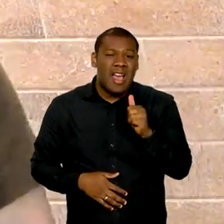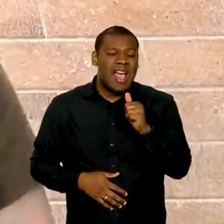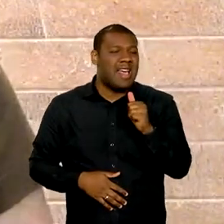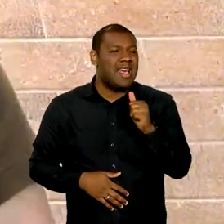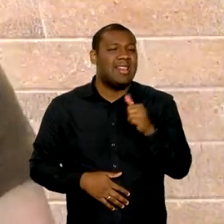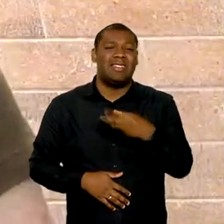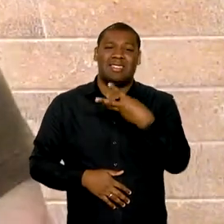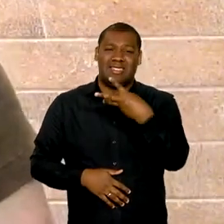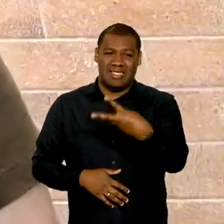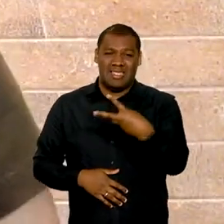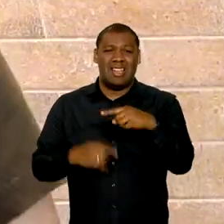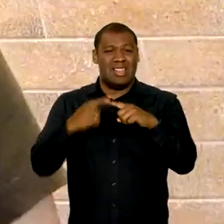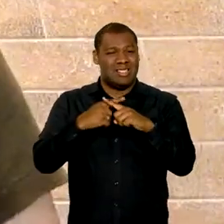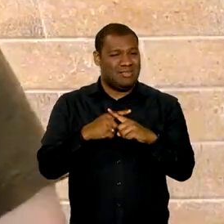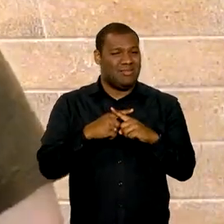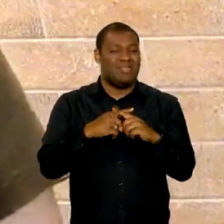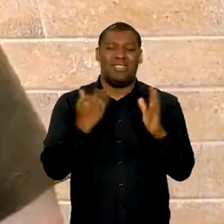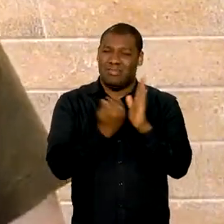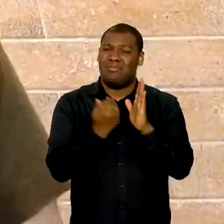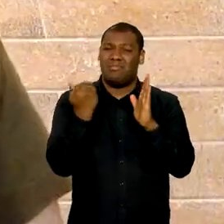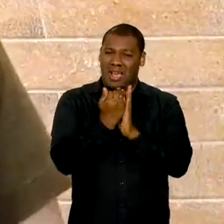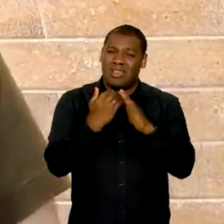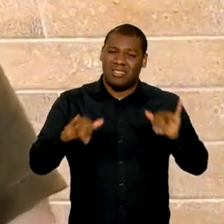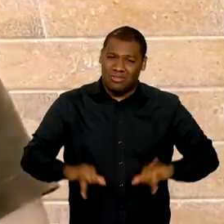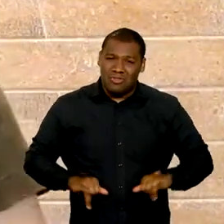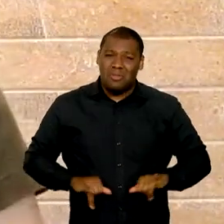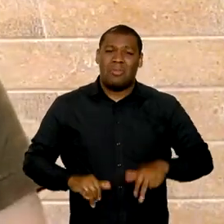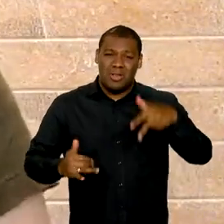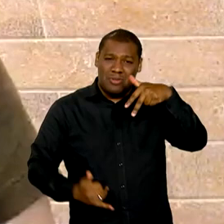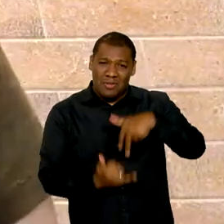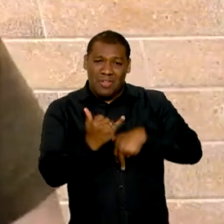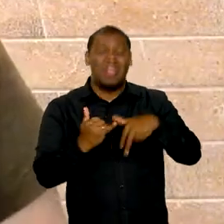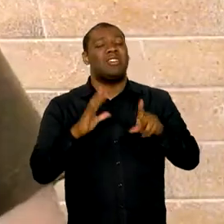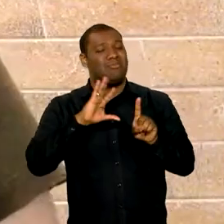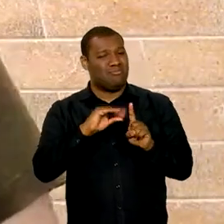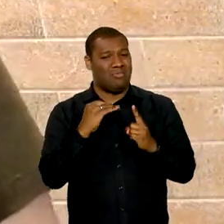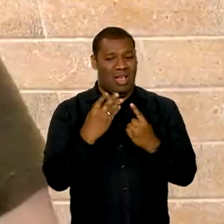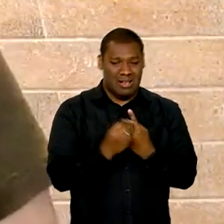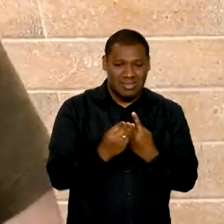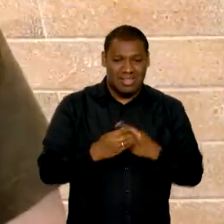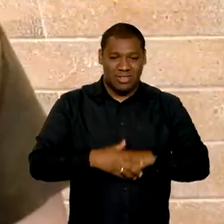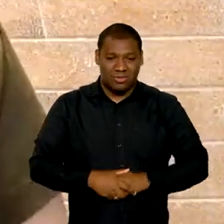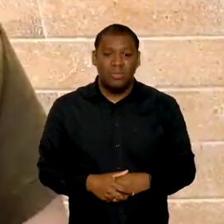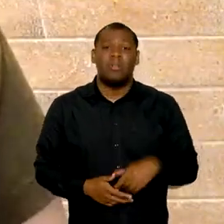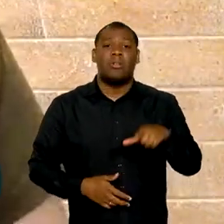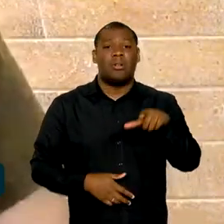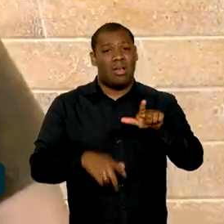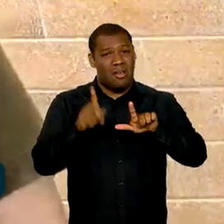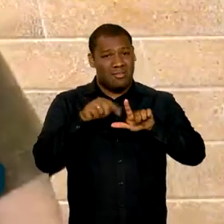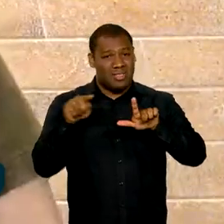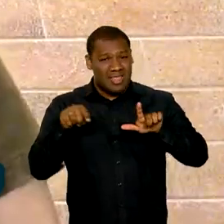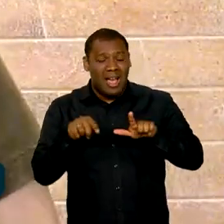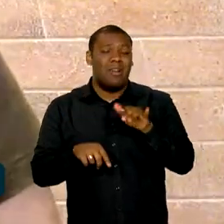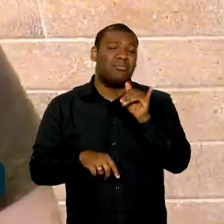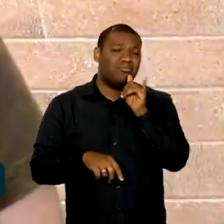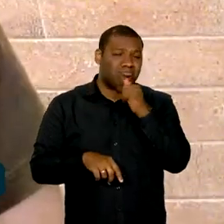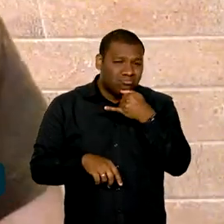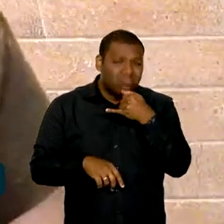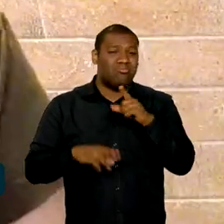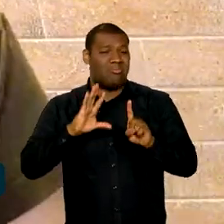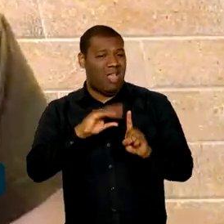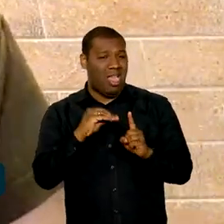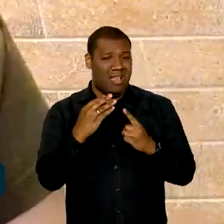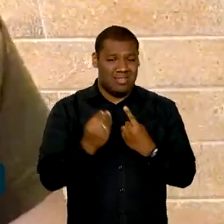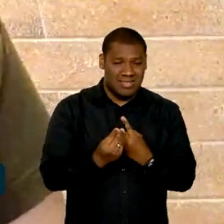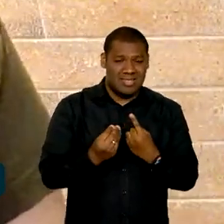mais vítimas do que os homens quando a gente fala de assédio sexual. E aqui um dado muito triste, o assédio